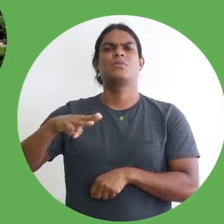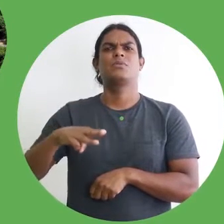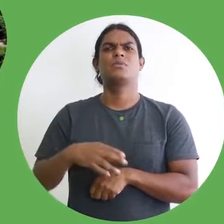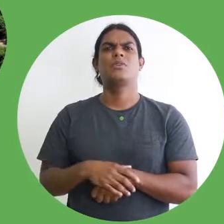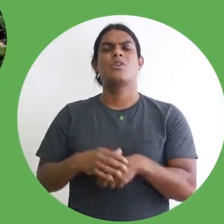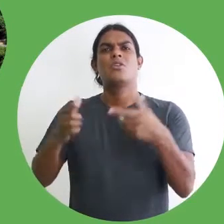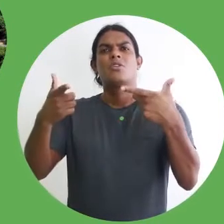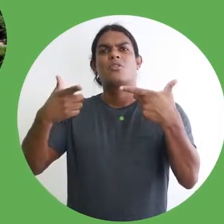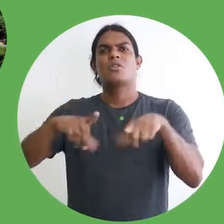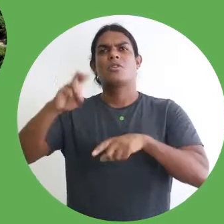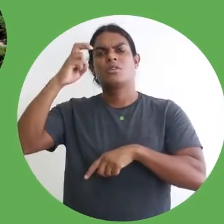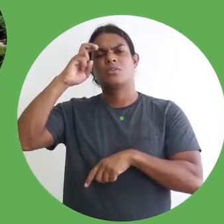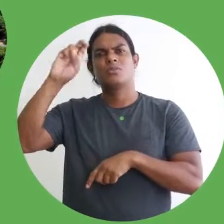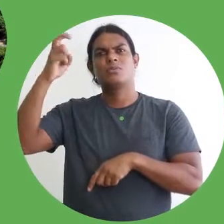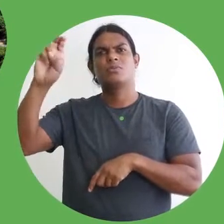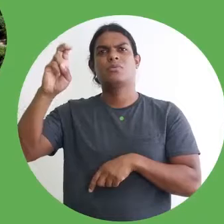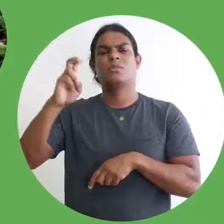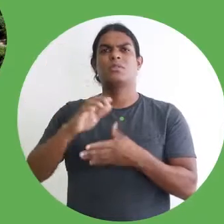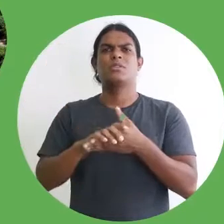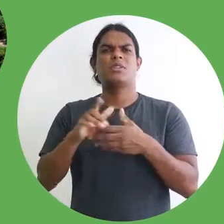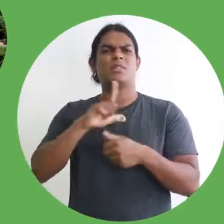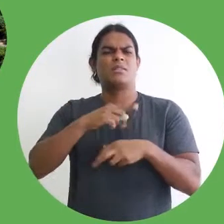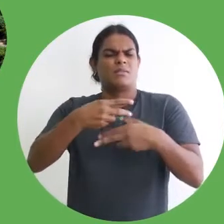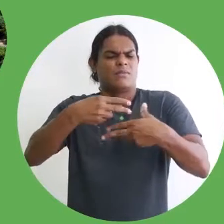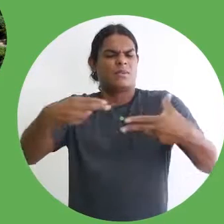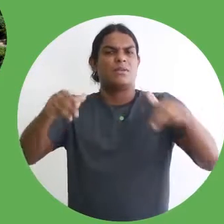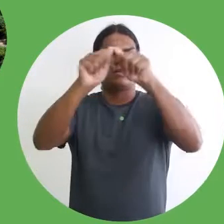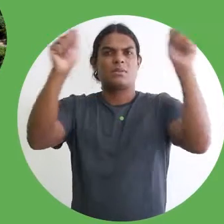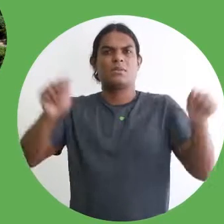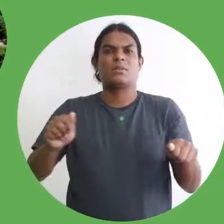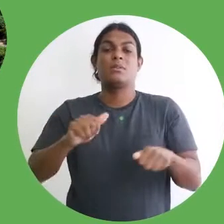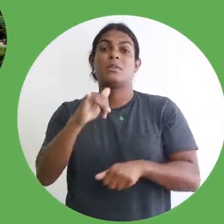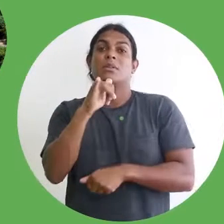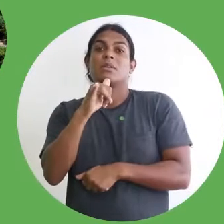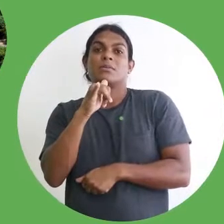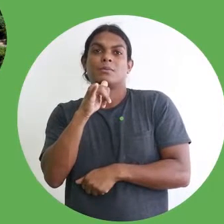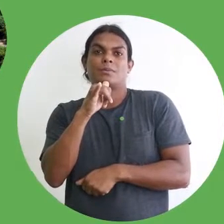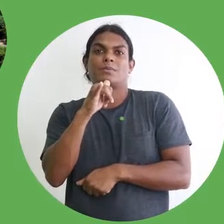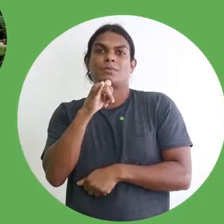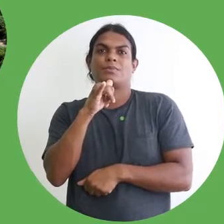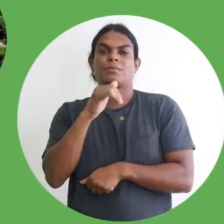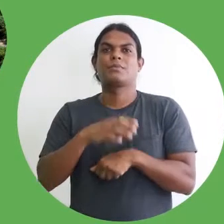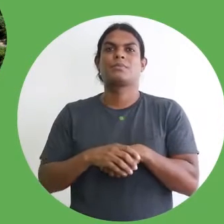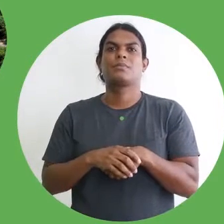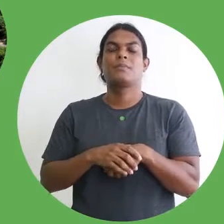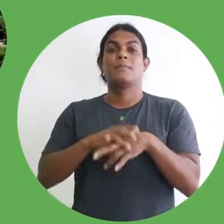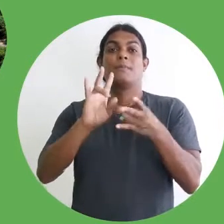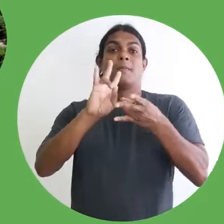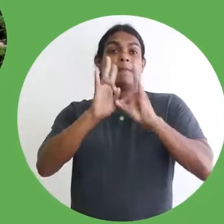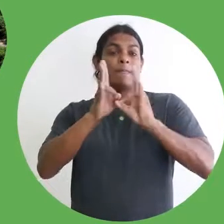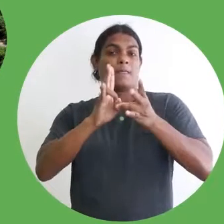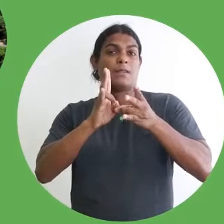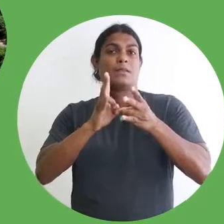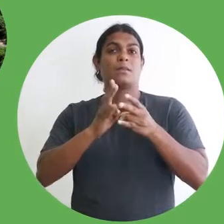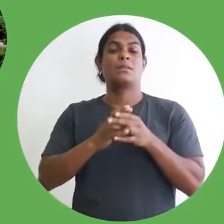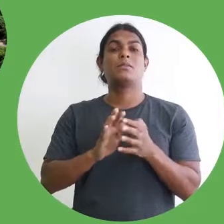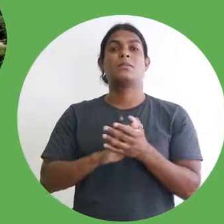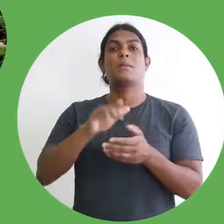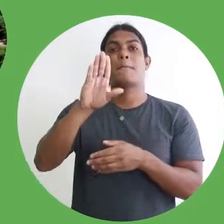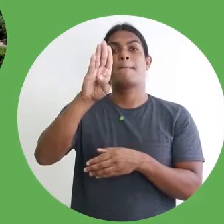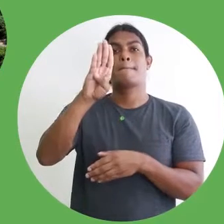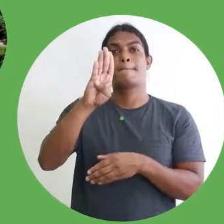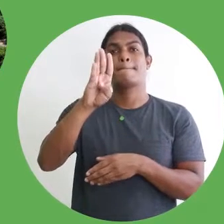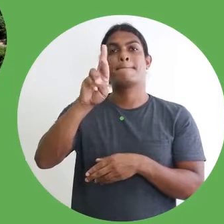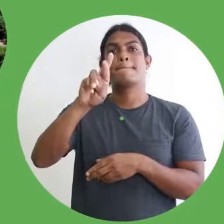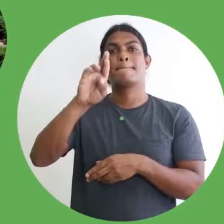instituições que provém de ações artísticas. Por exemplo, a oficina cerâmica de Francisco Brenan, como vocês